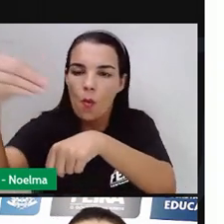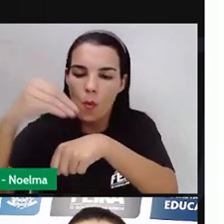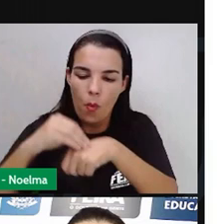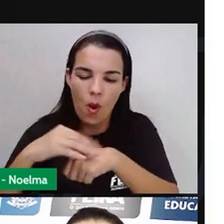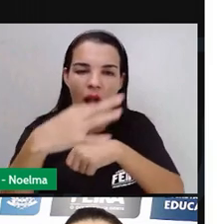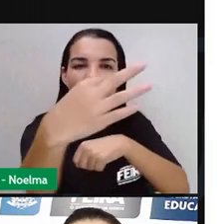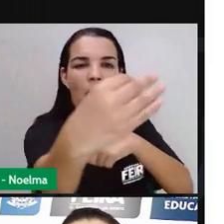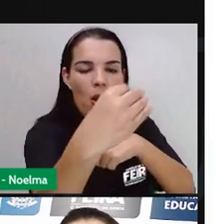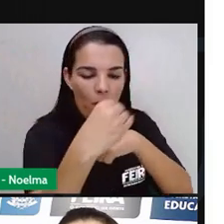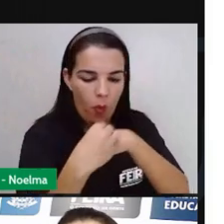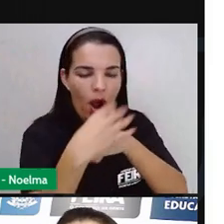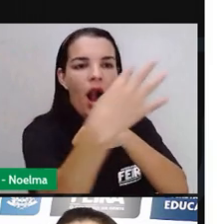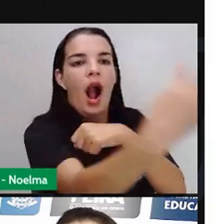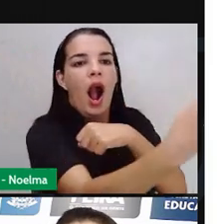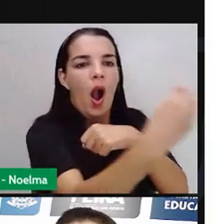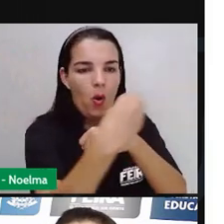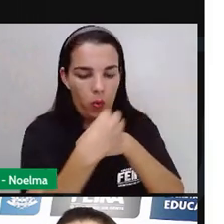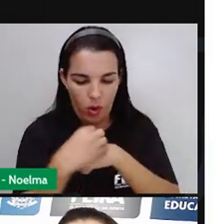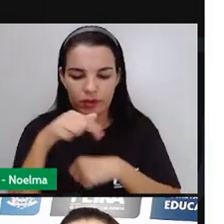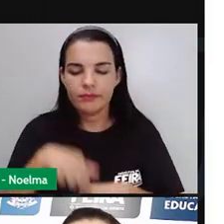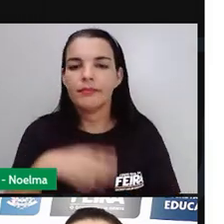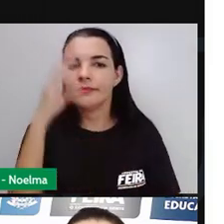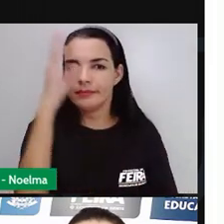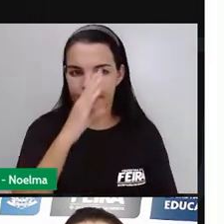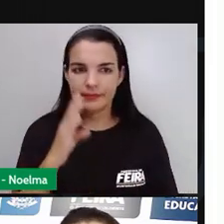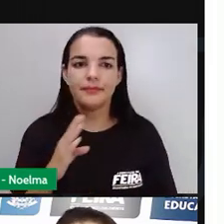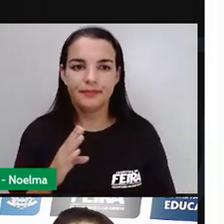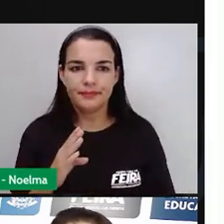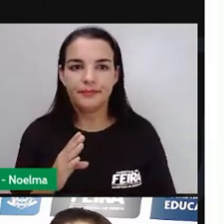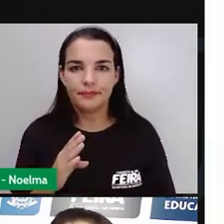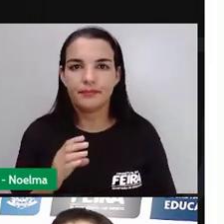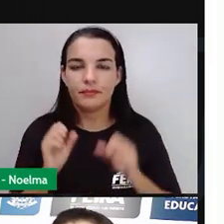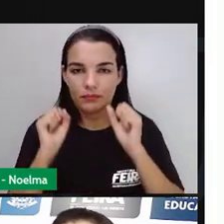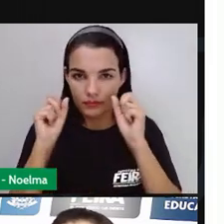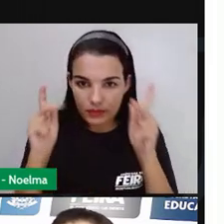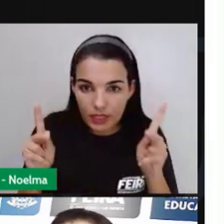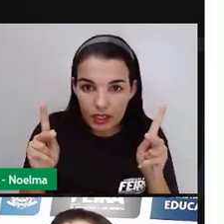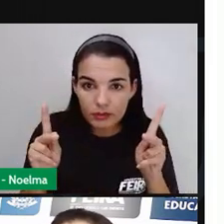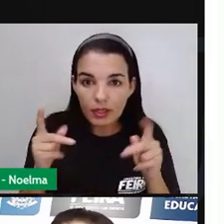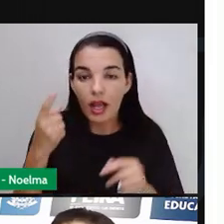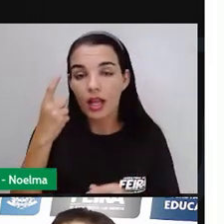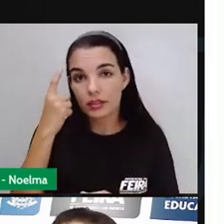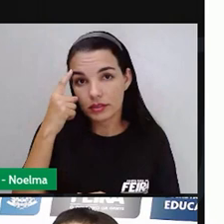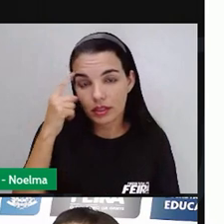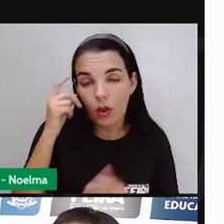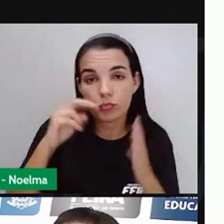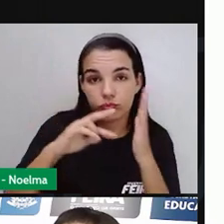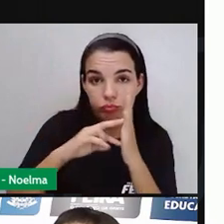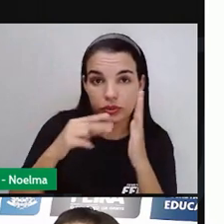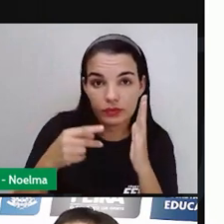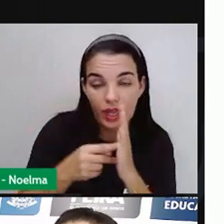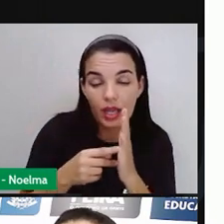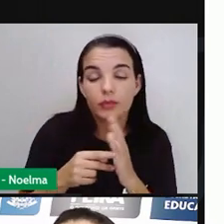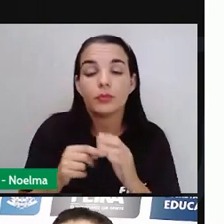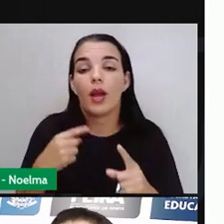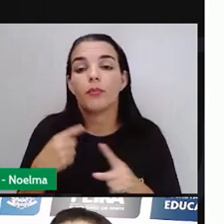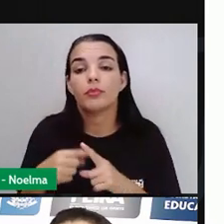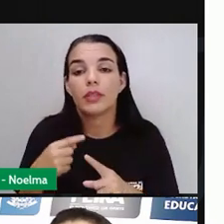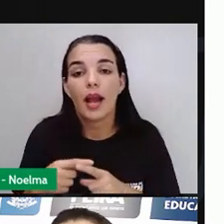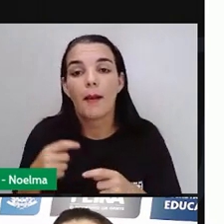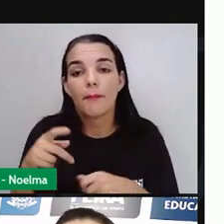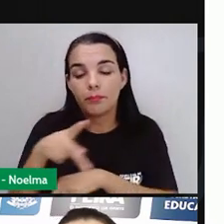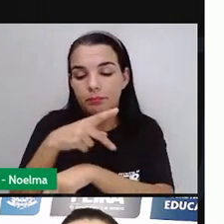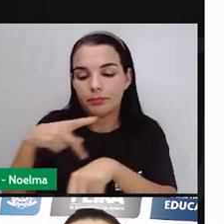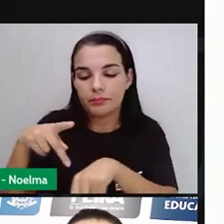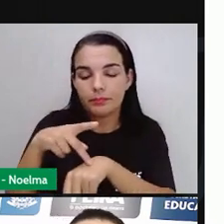pré-colonial foi quando houve aí a prática de escambo, né? Havia uma troca comercial, porém eles não vieram para morar. E já